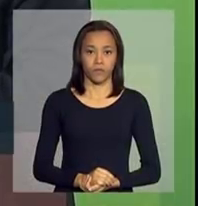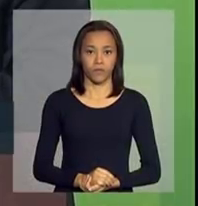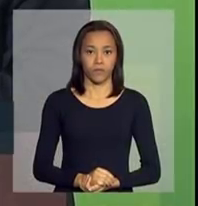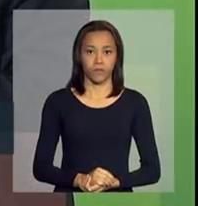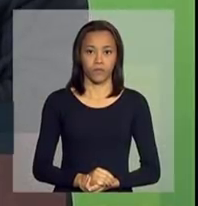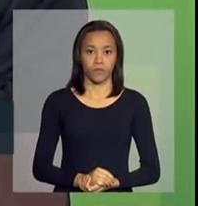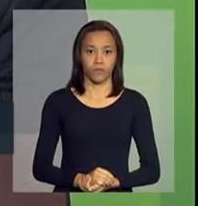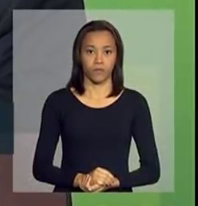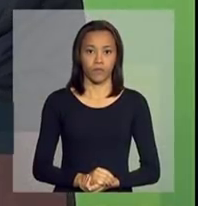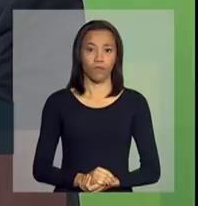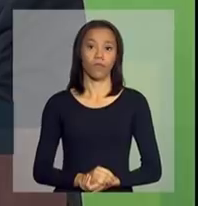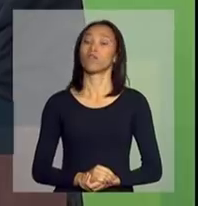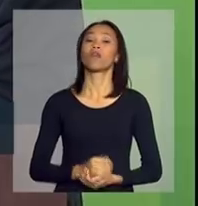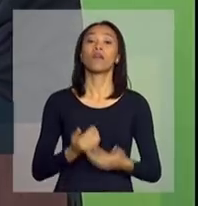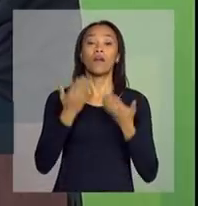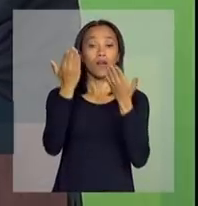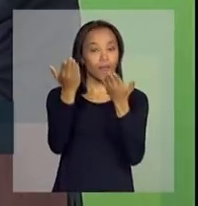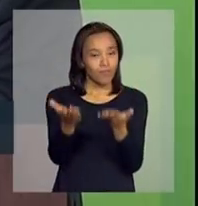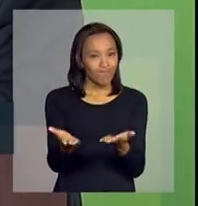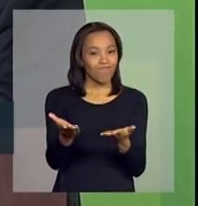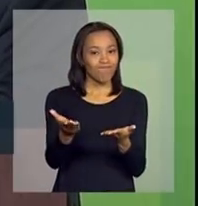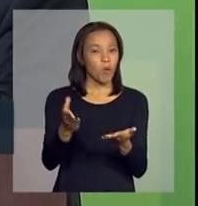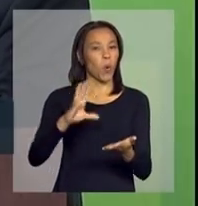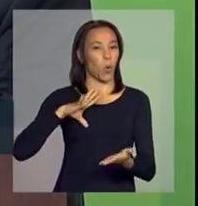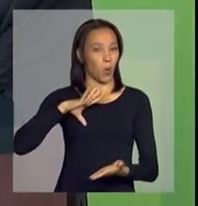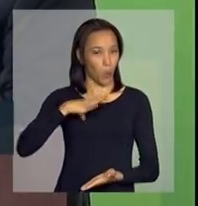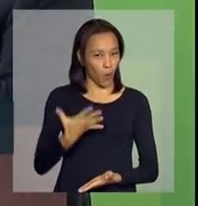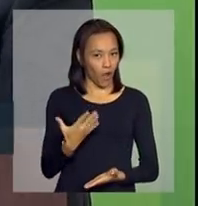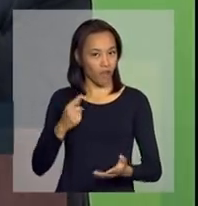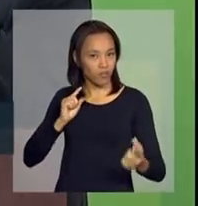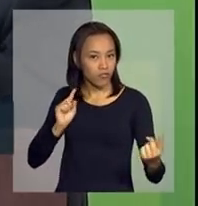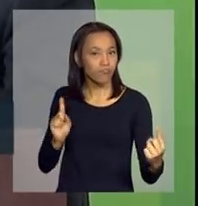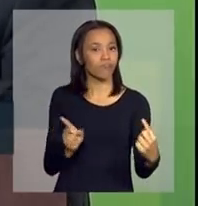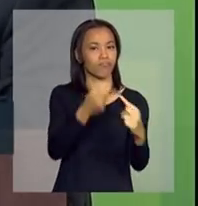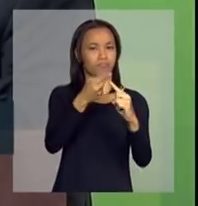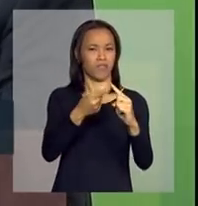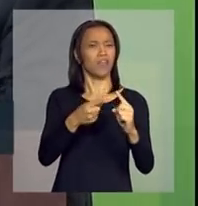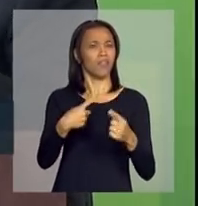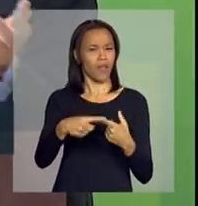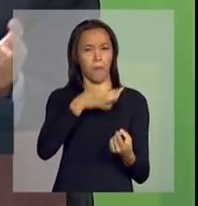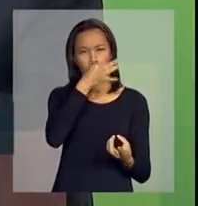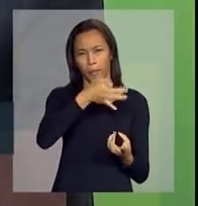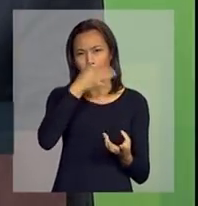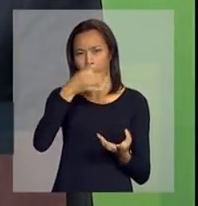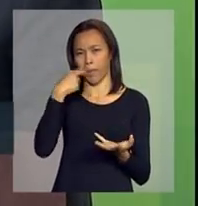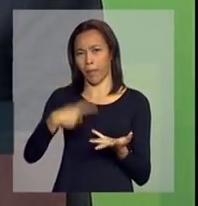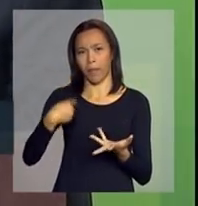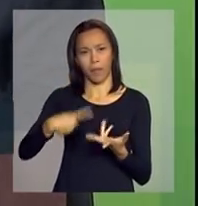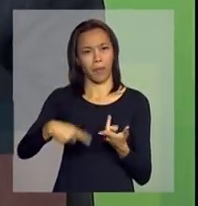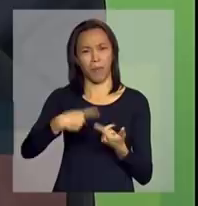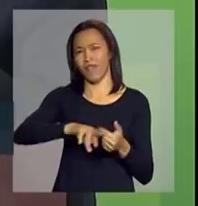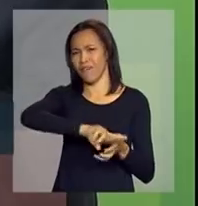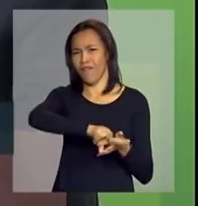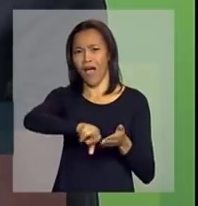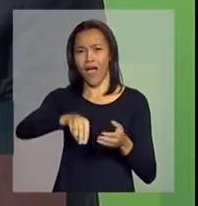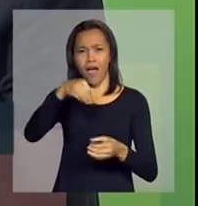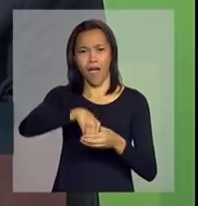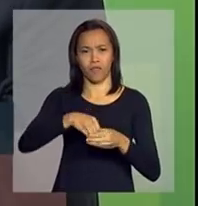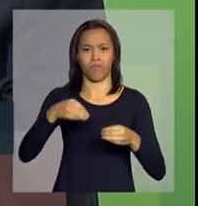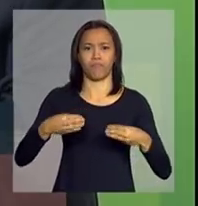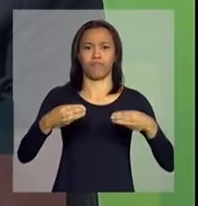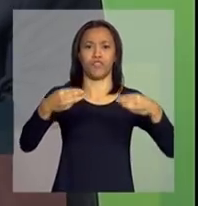A senhora teve a coragem de enfrentar e criticar tantos ministérios. Todos nós